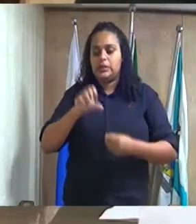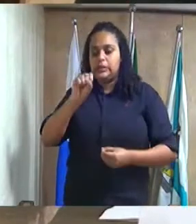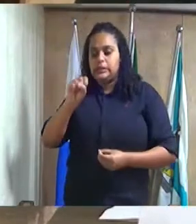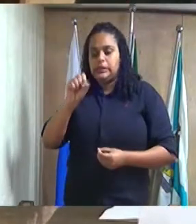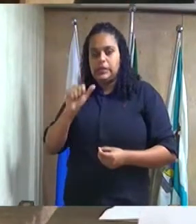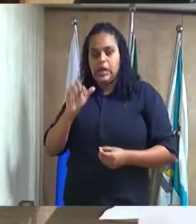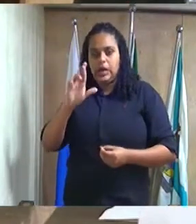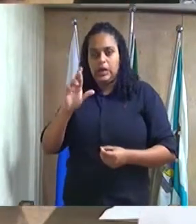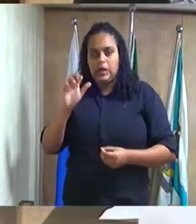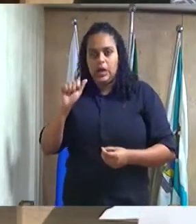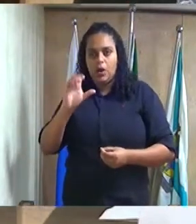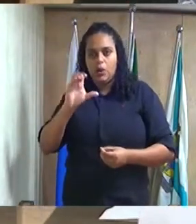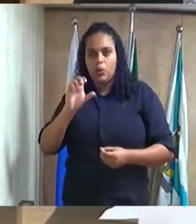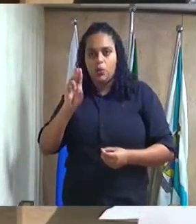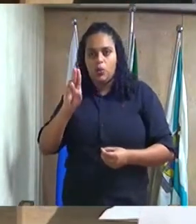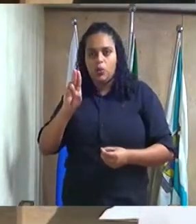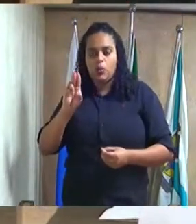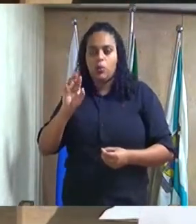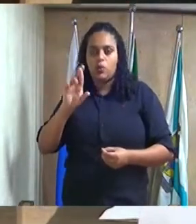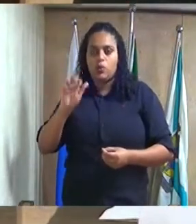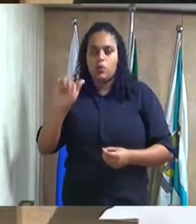segundo distrito deste município.